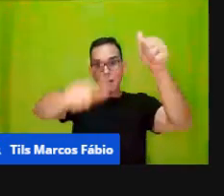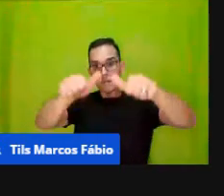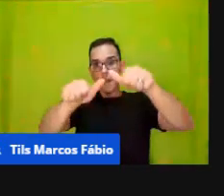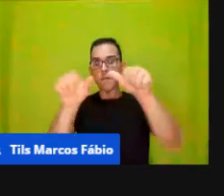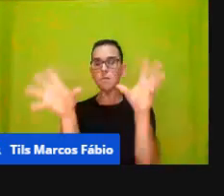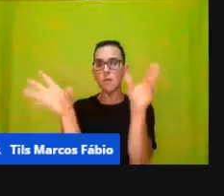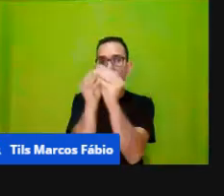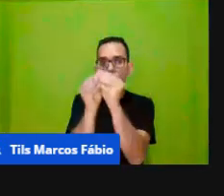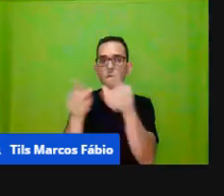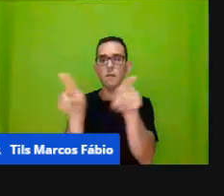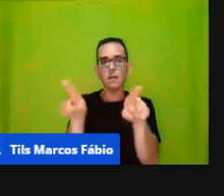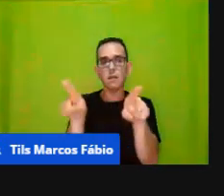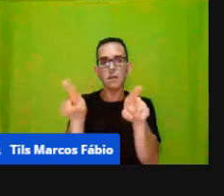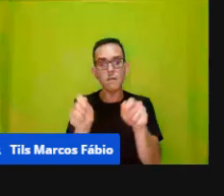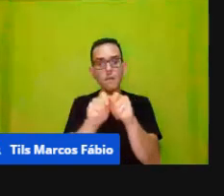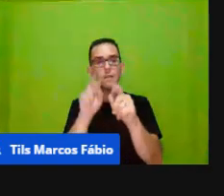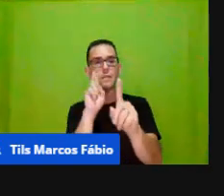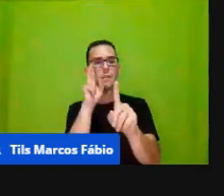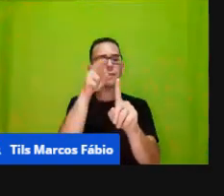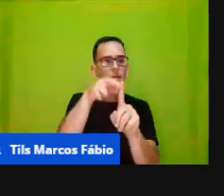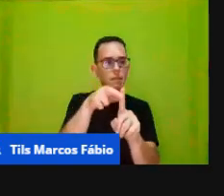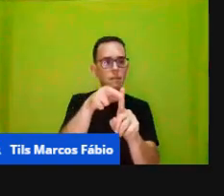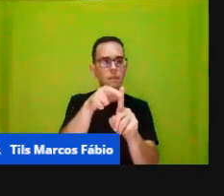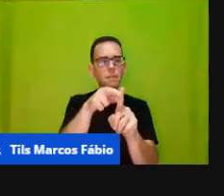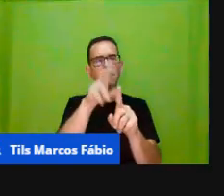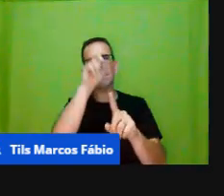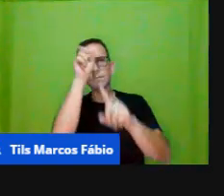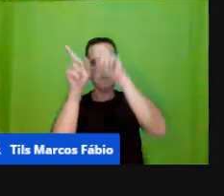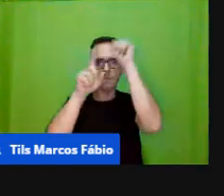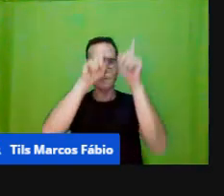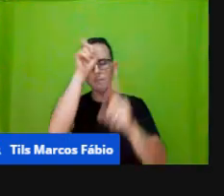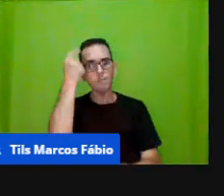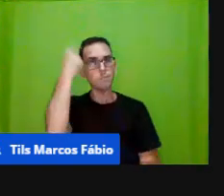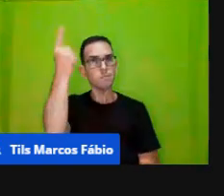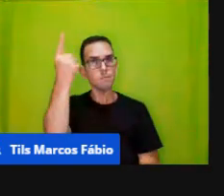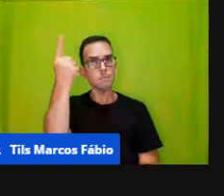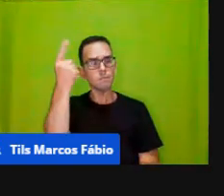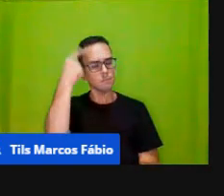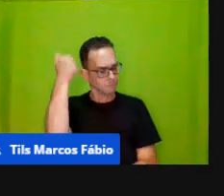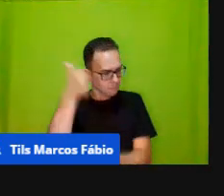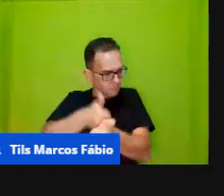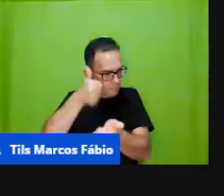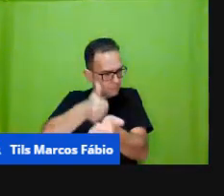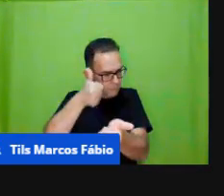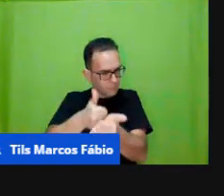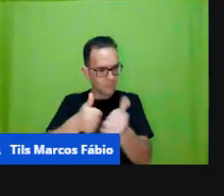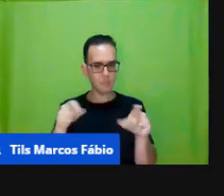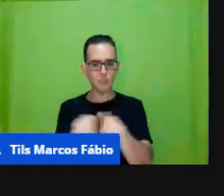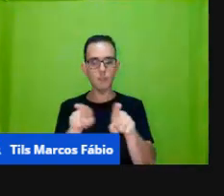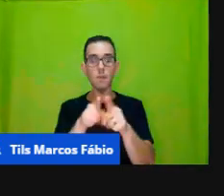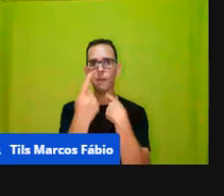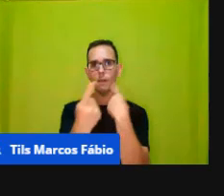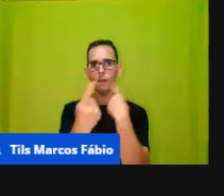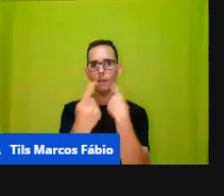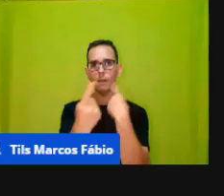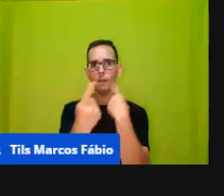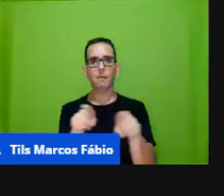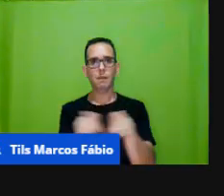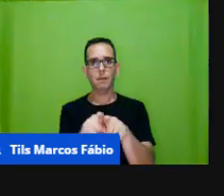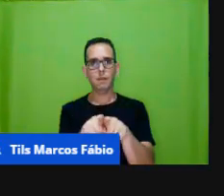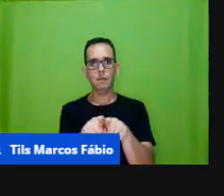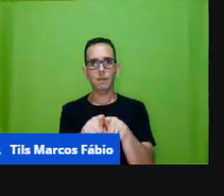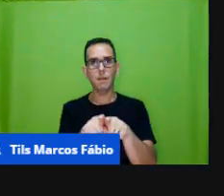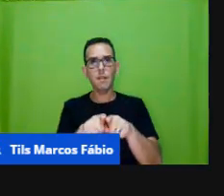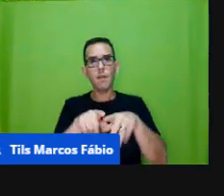inferências, formular hipótese, deduzir, refletir e argumentar. Então, olha